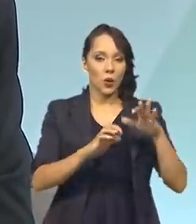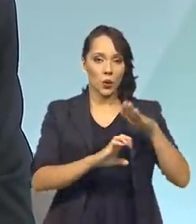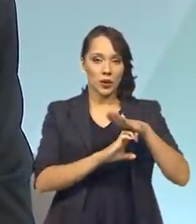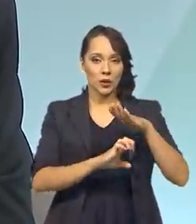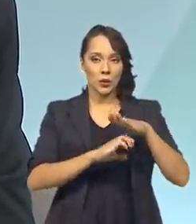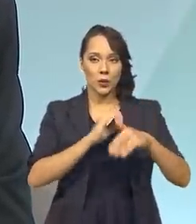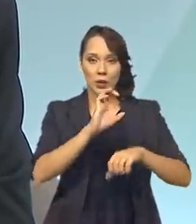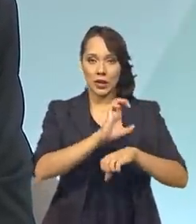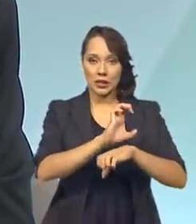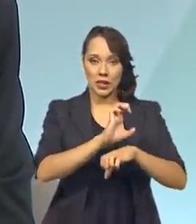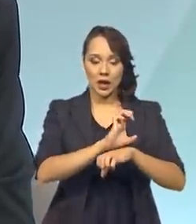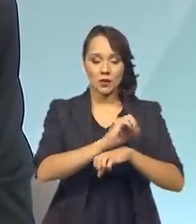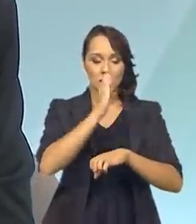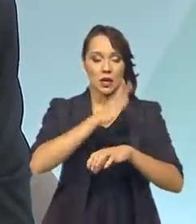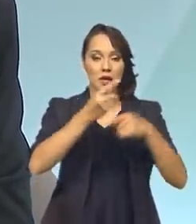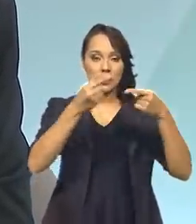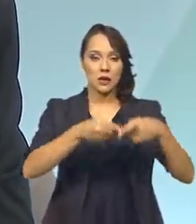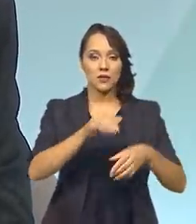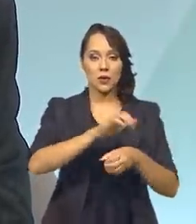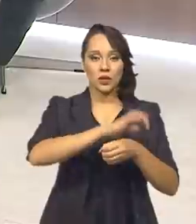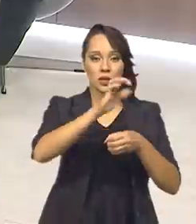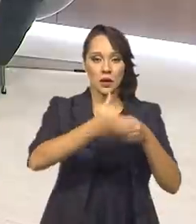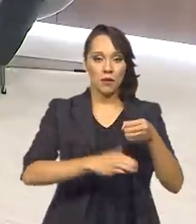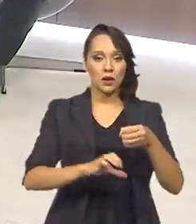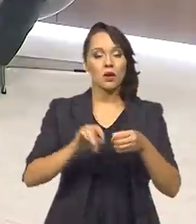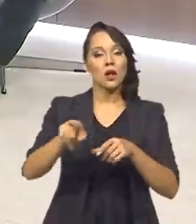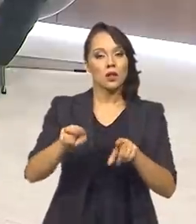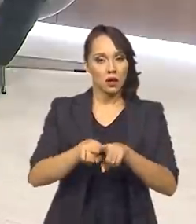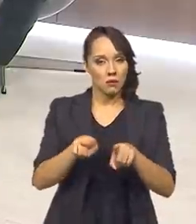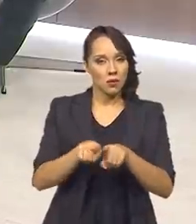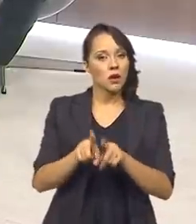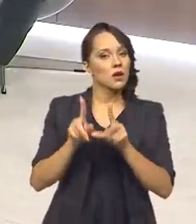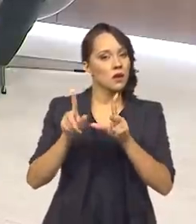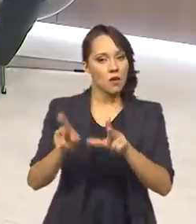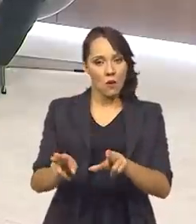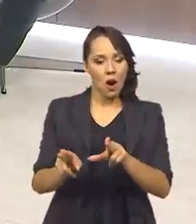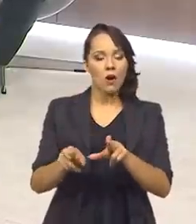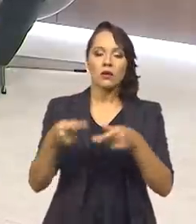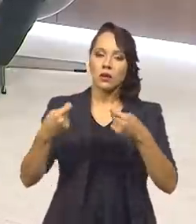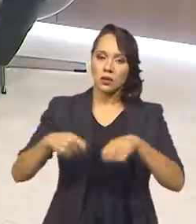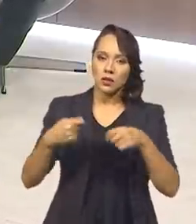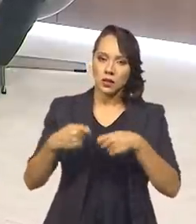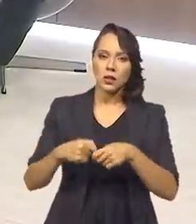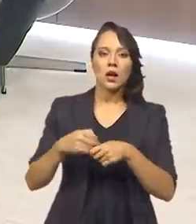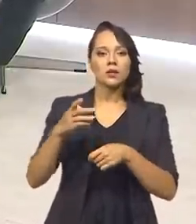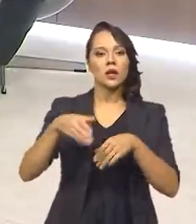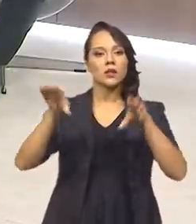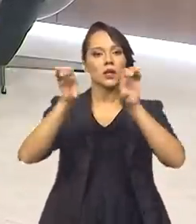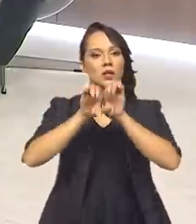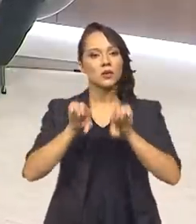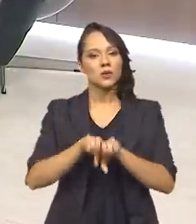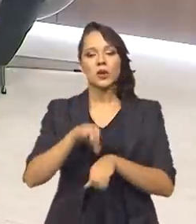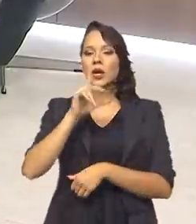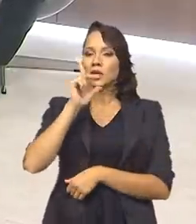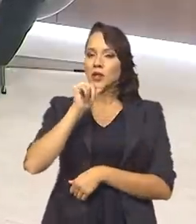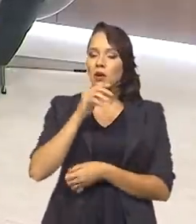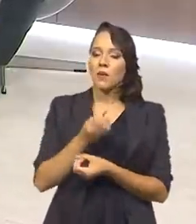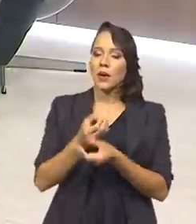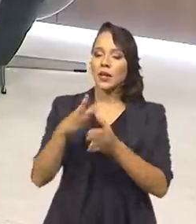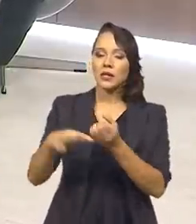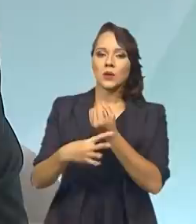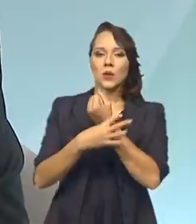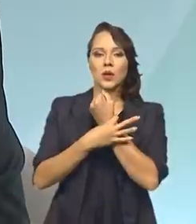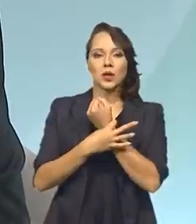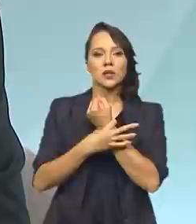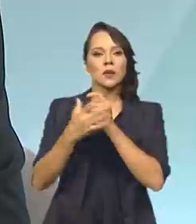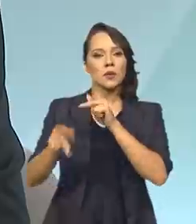nesse desafio do saneamento básico, ele o faça também na necessidade dessa infraestrutura hídrica para dar a segurança